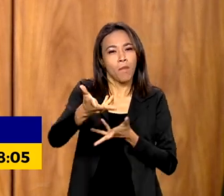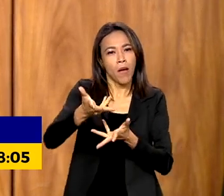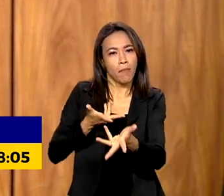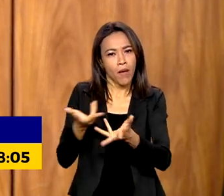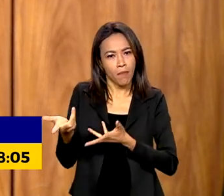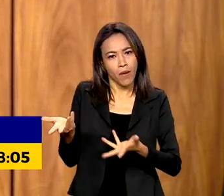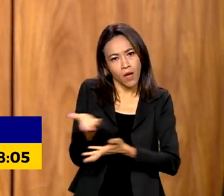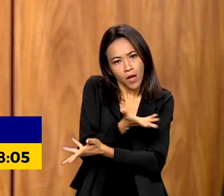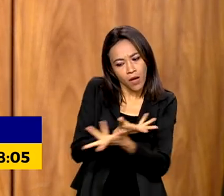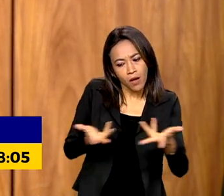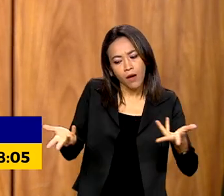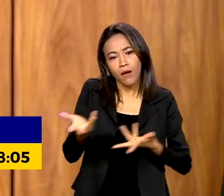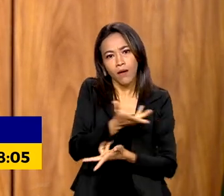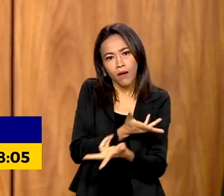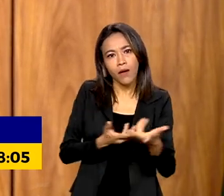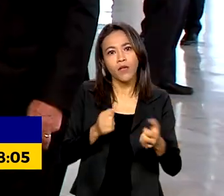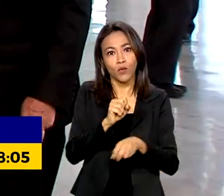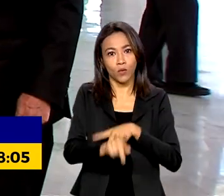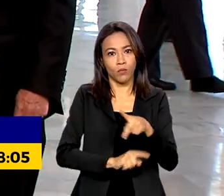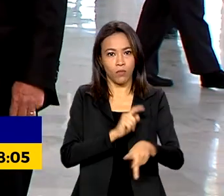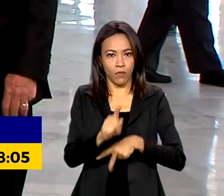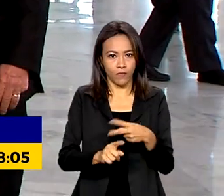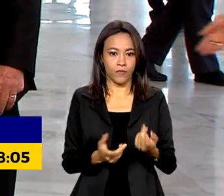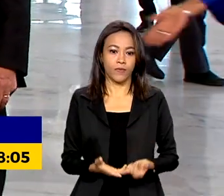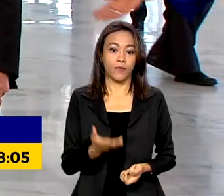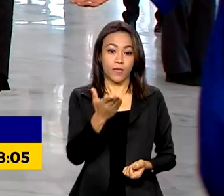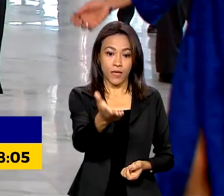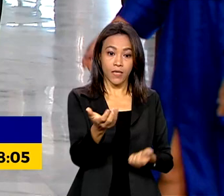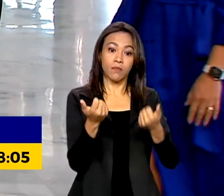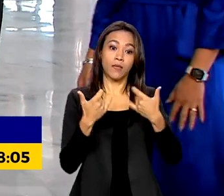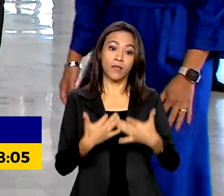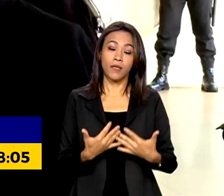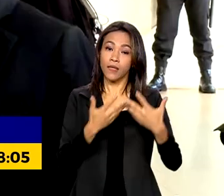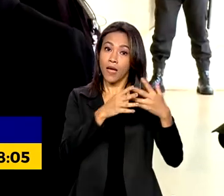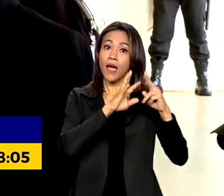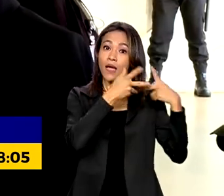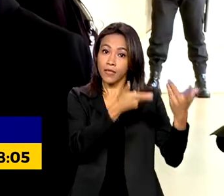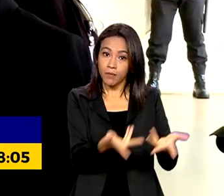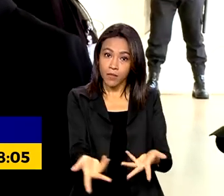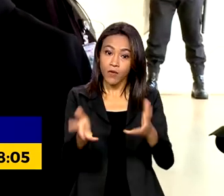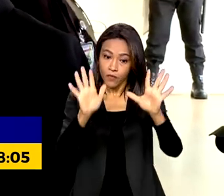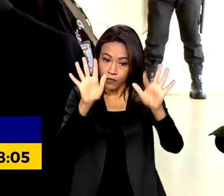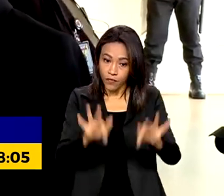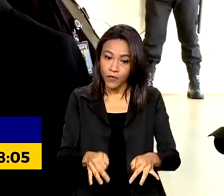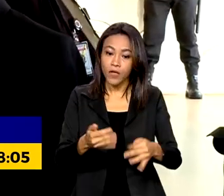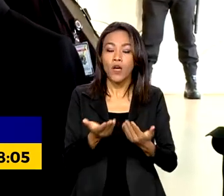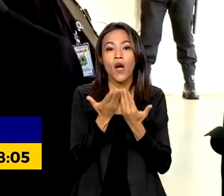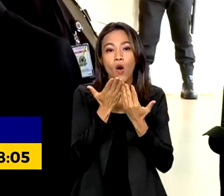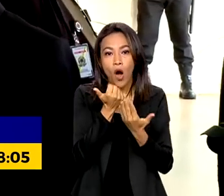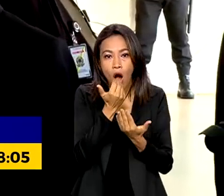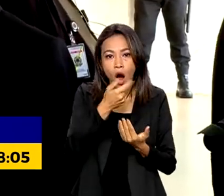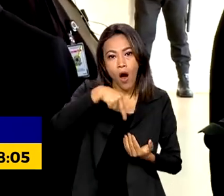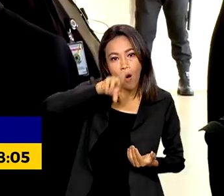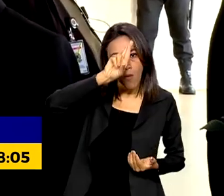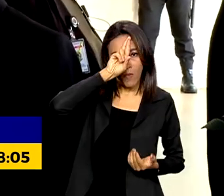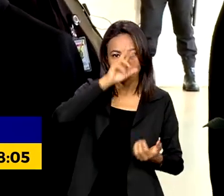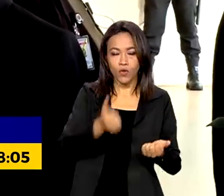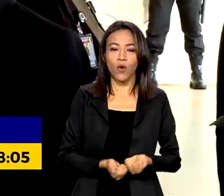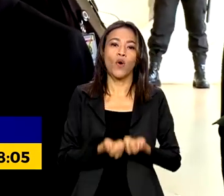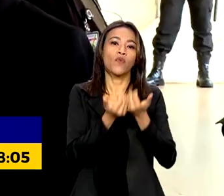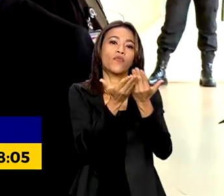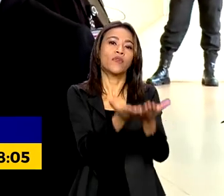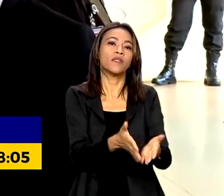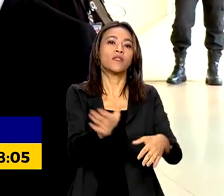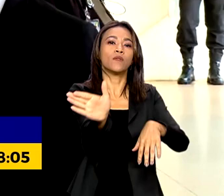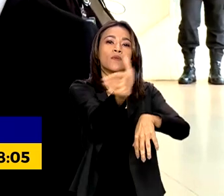horizontal entre os povos. A recepção a Maduro foi encerrada com o almoço oferecido por Lula no Palácio do Itamaraty.